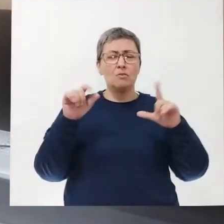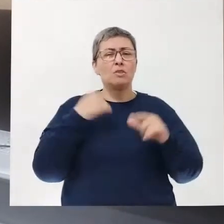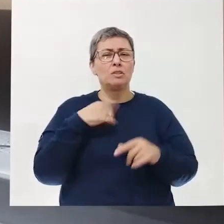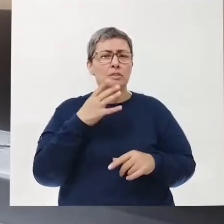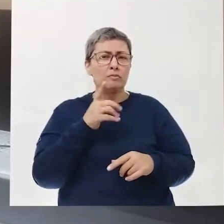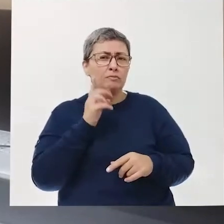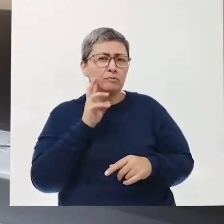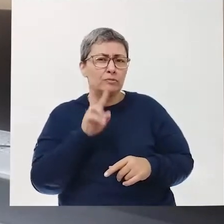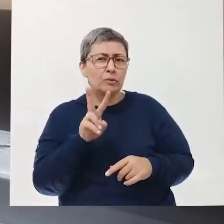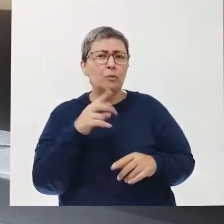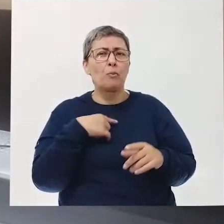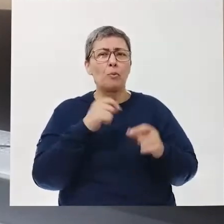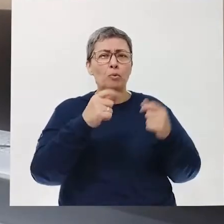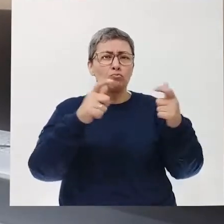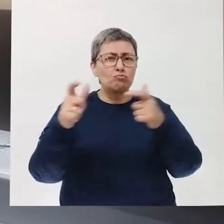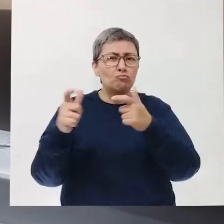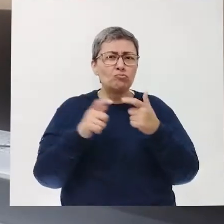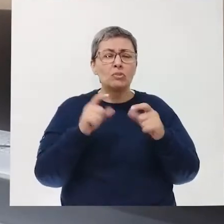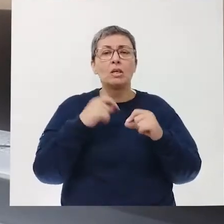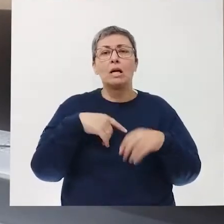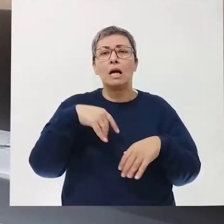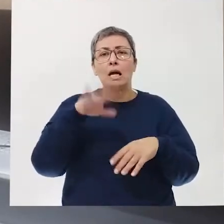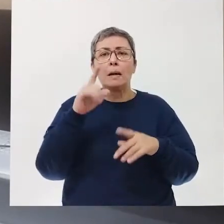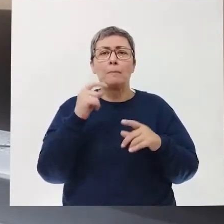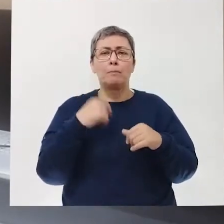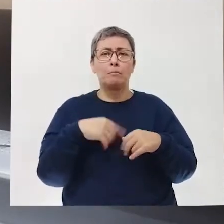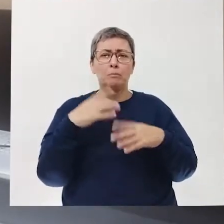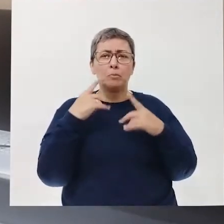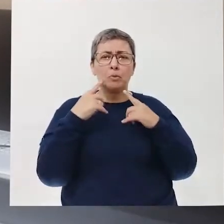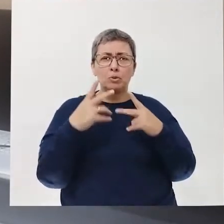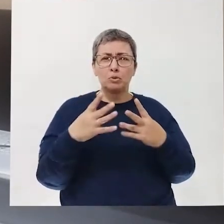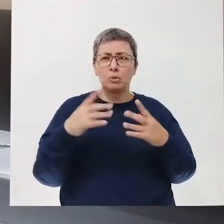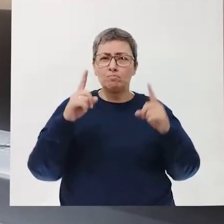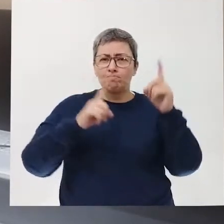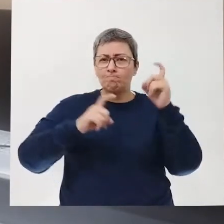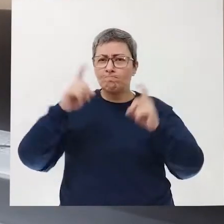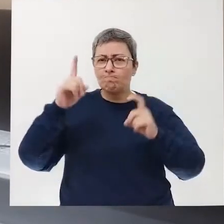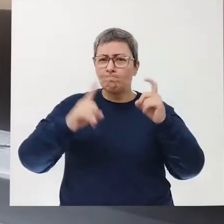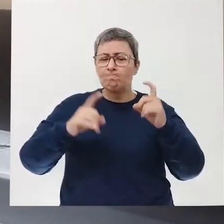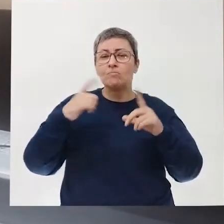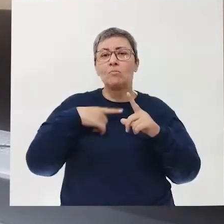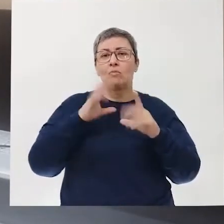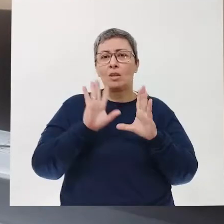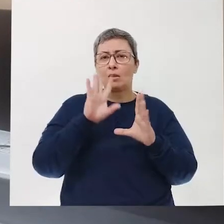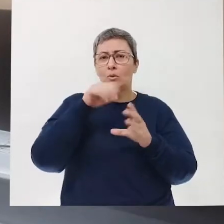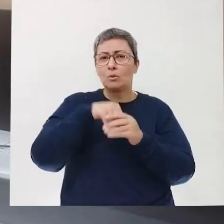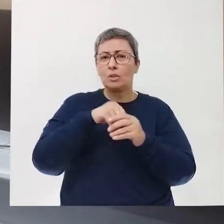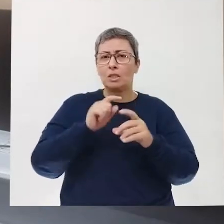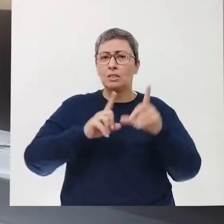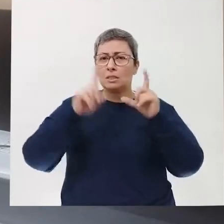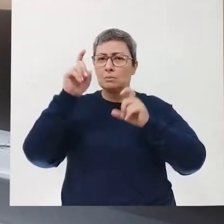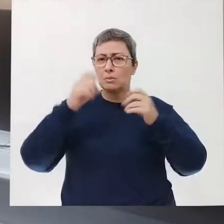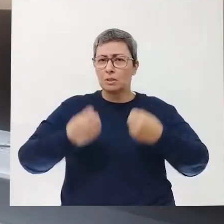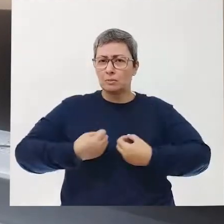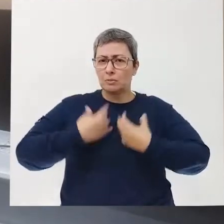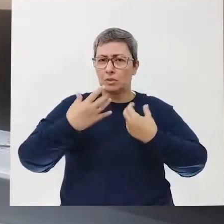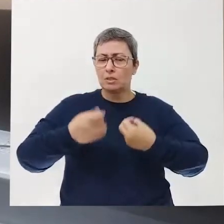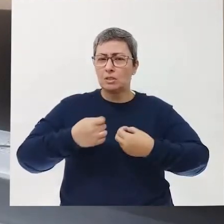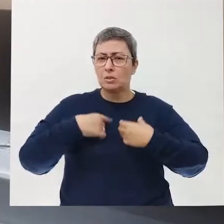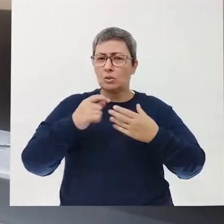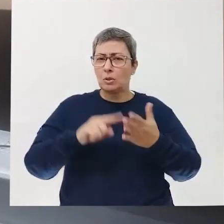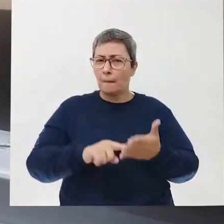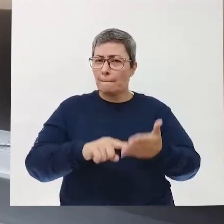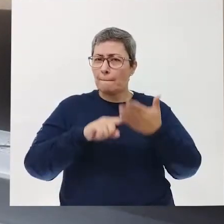devem ter visto em algum lugar. Ela é muito expressiva, e dentro dessa expressividade, ela